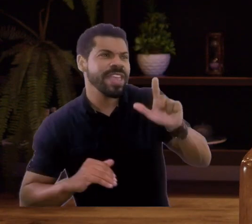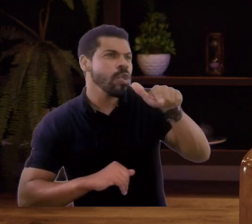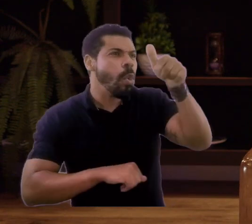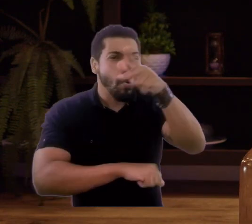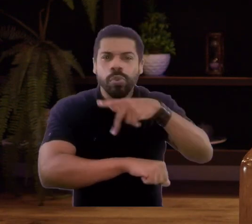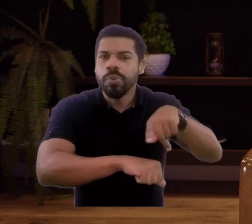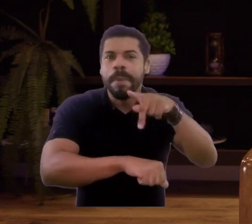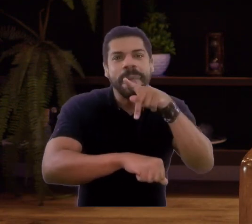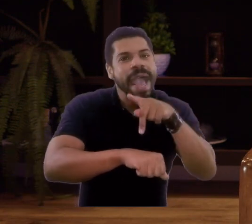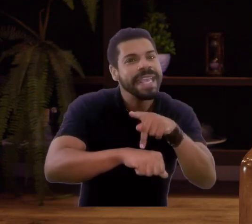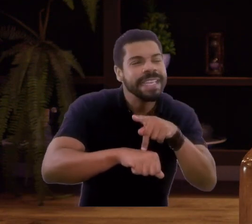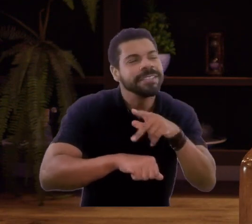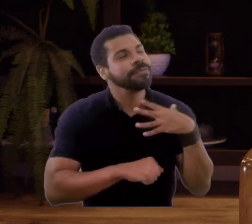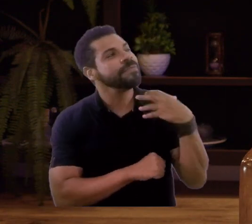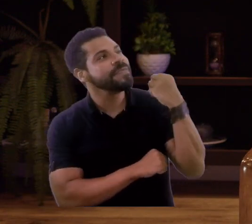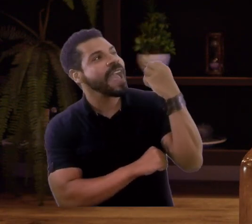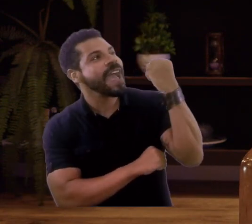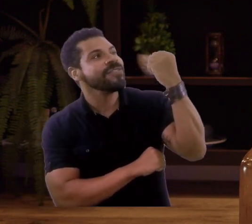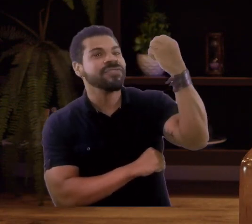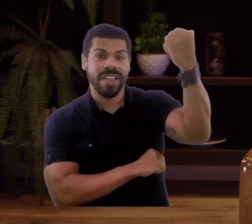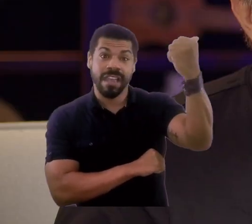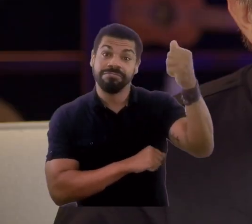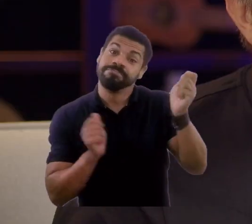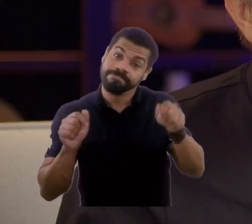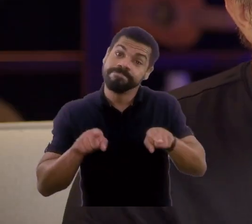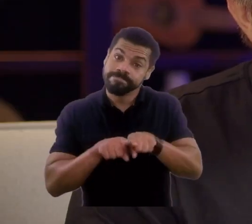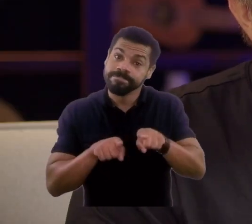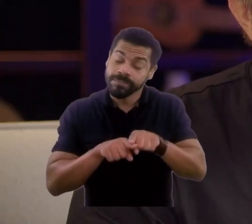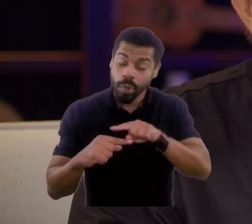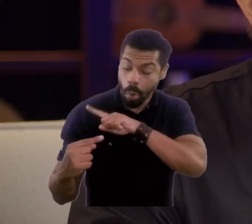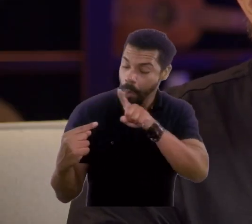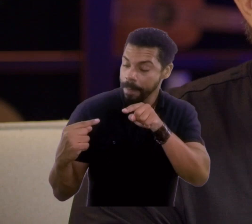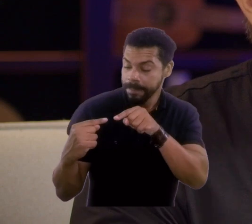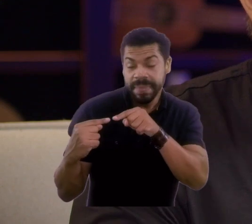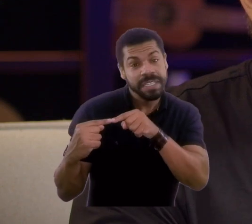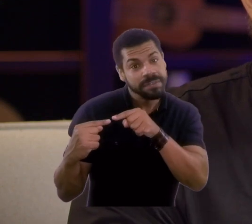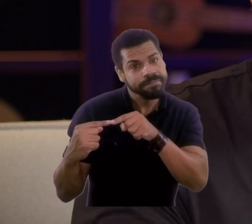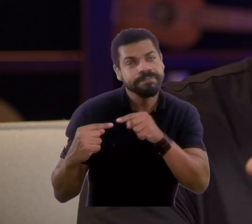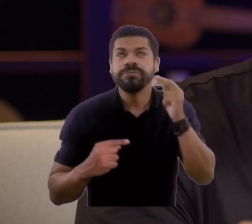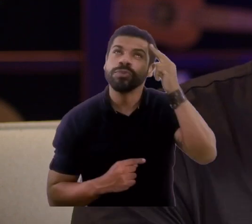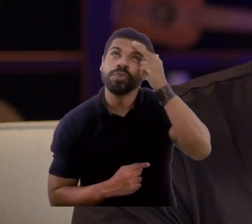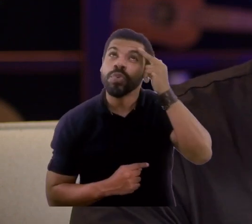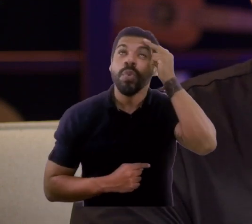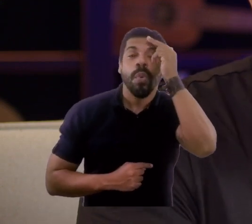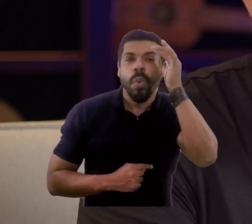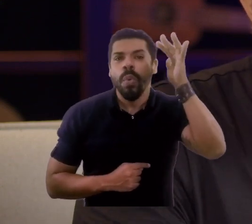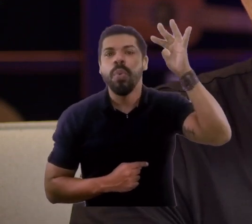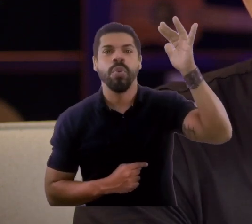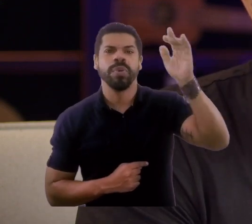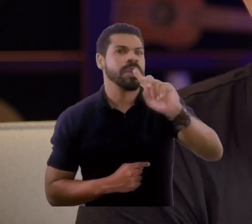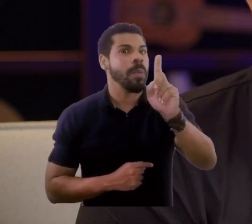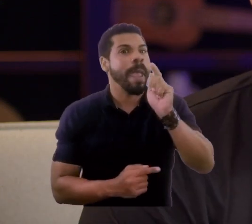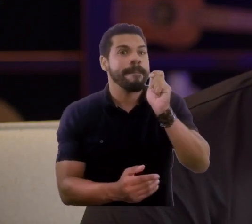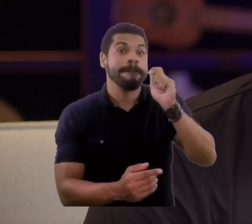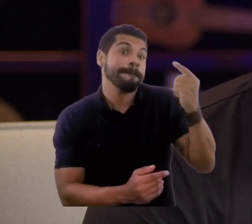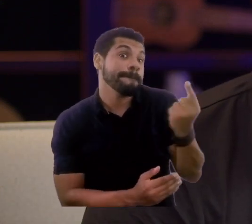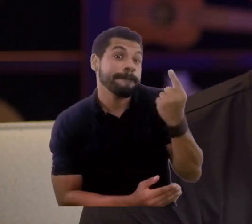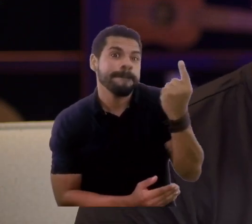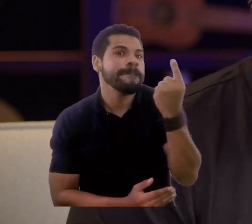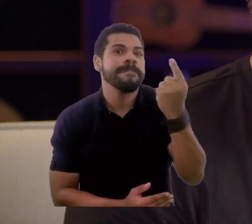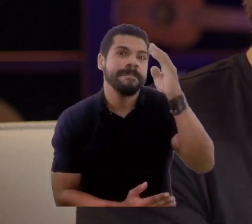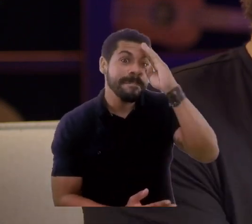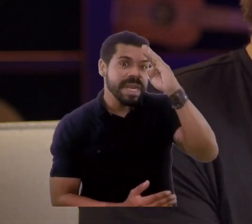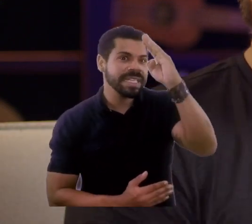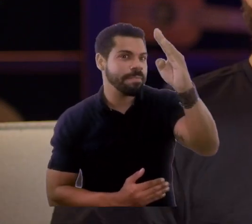morar no exterior, enfim, aqueles outros objetivos que são aquelas coisas que a gente quer realizar em vida e que acabam se tornando objetivos de